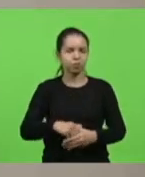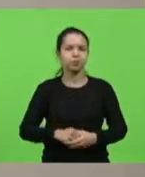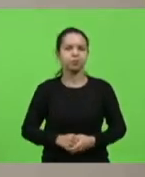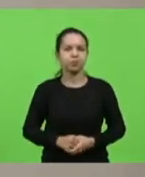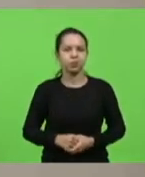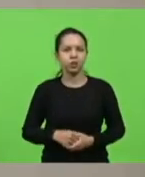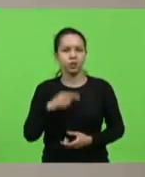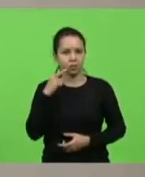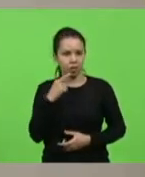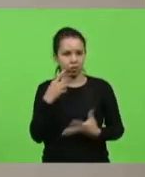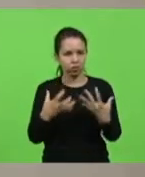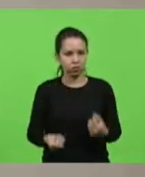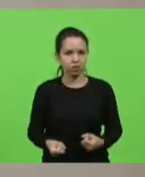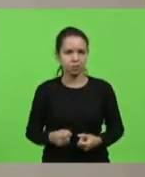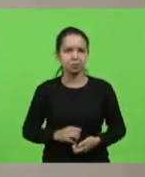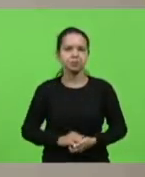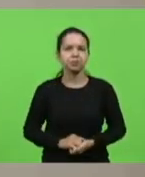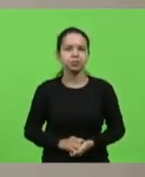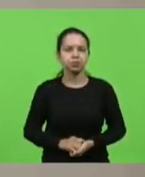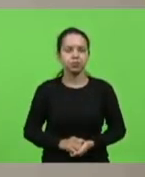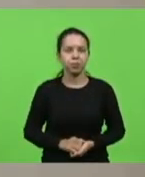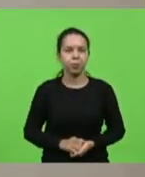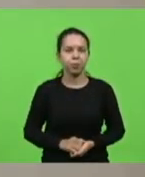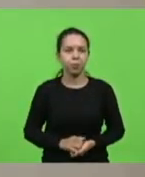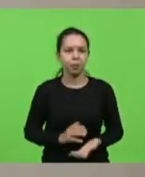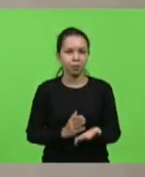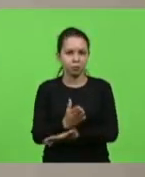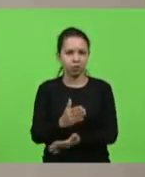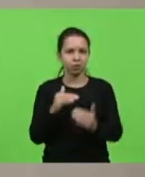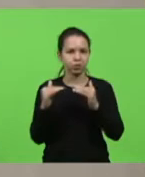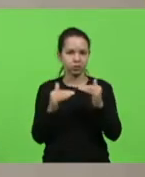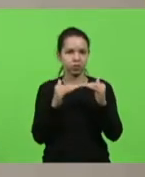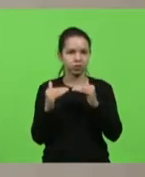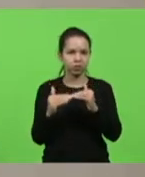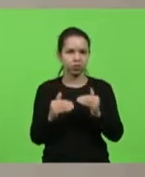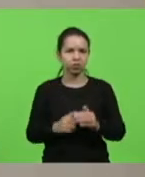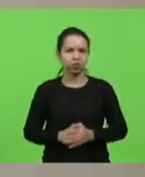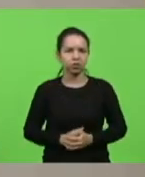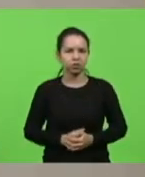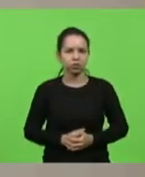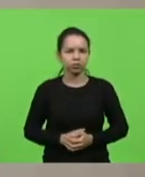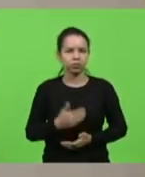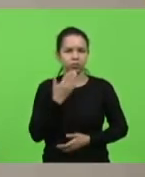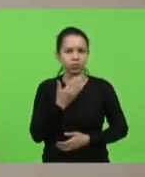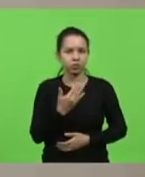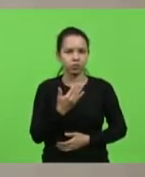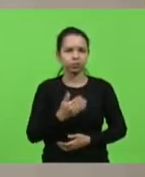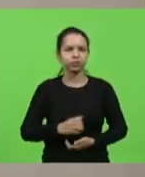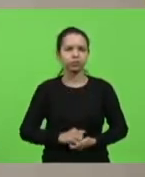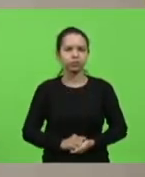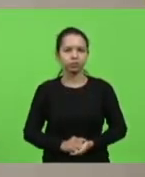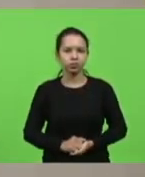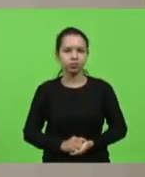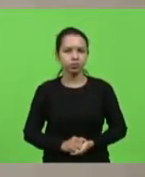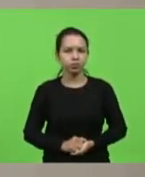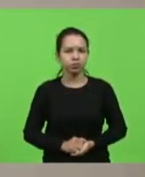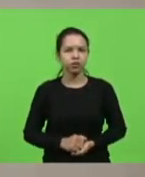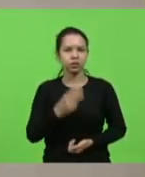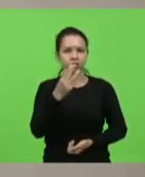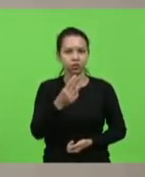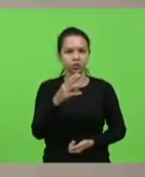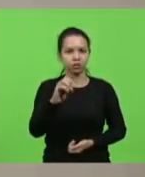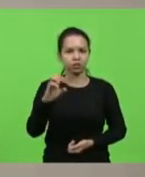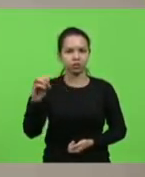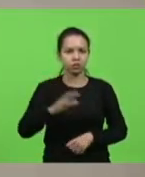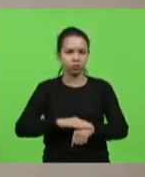deputados que aprovam, permaneçam como se encontram. Aprovado por unanimidade. Pedidos de informação, pedido de informação 300, autor